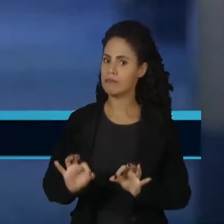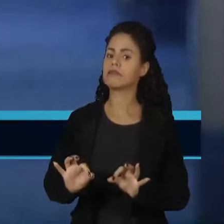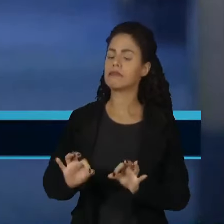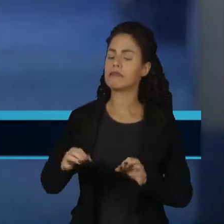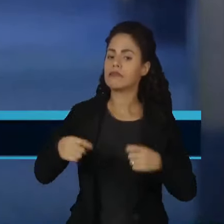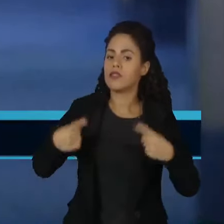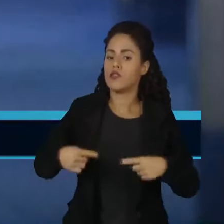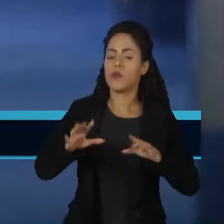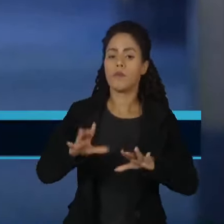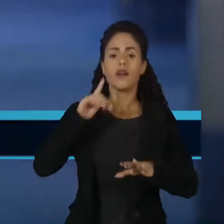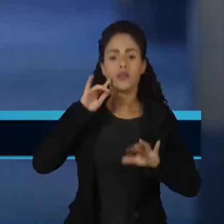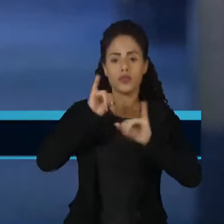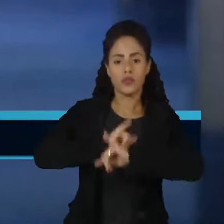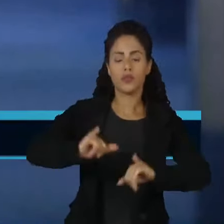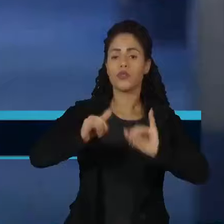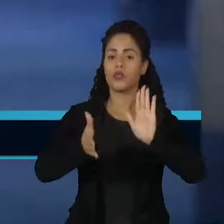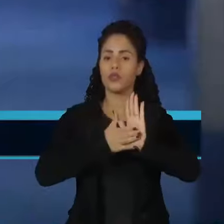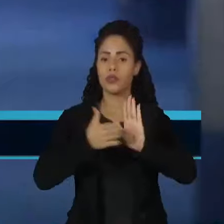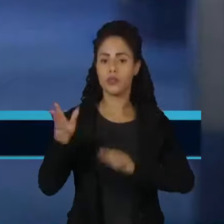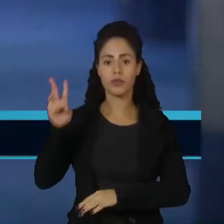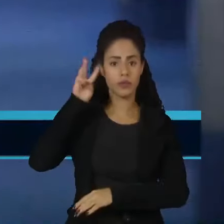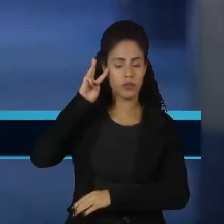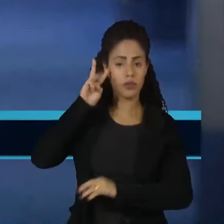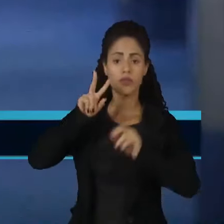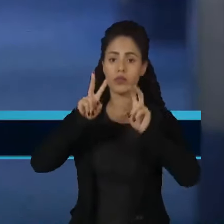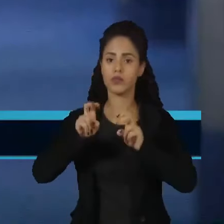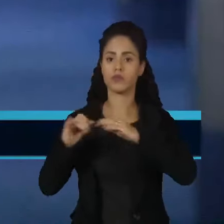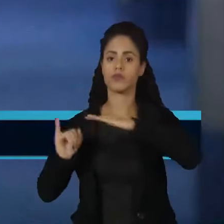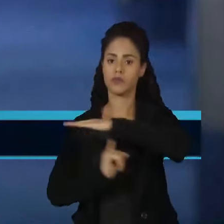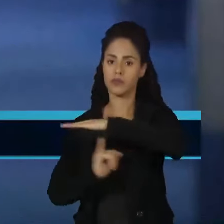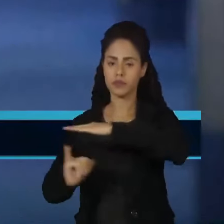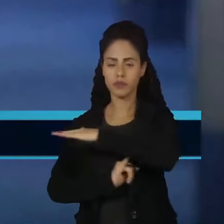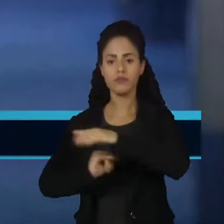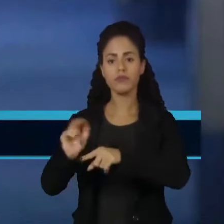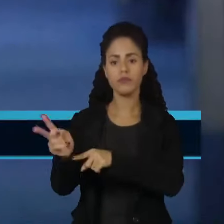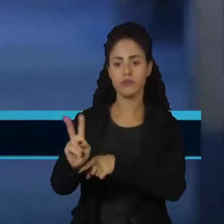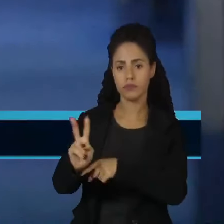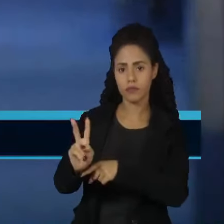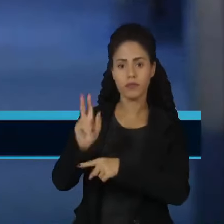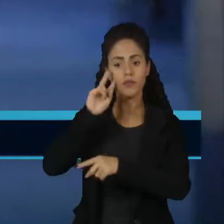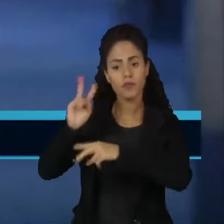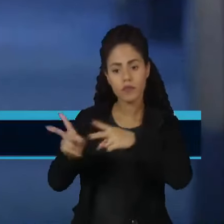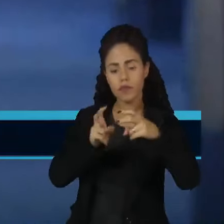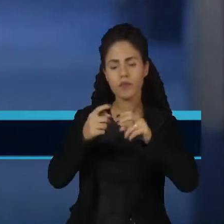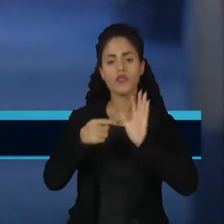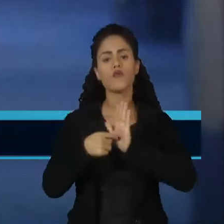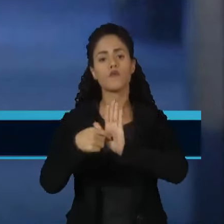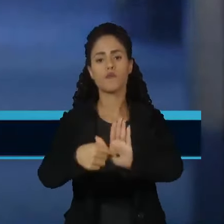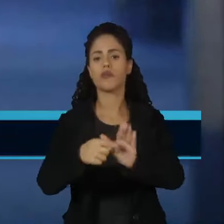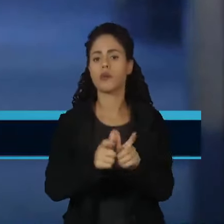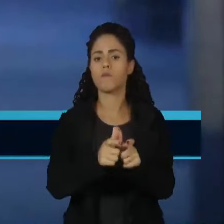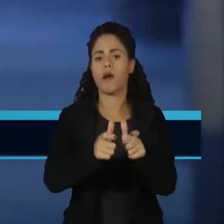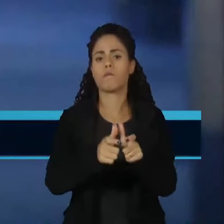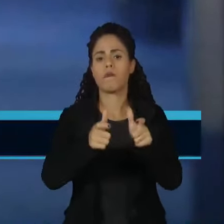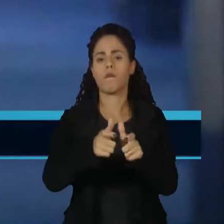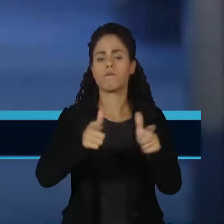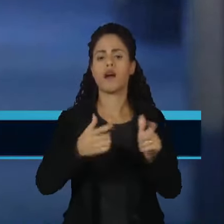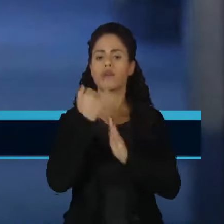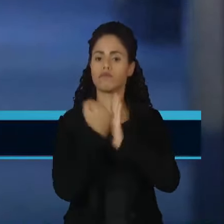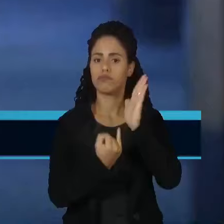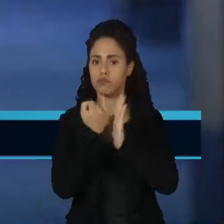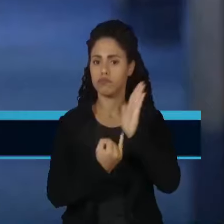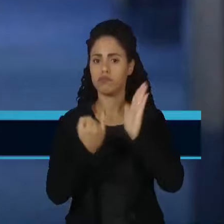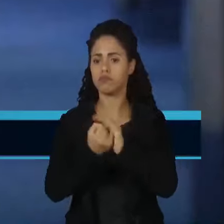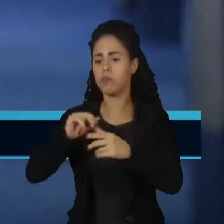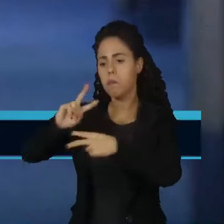Um estudo publicado nesta terça-feira pela Instituição Fiscal Independente mostra que o aumento do imposto sobre o